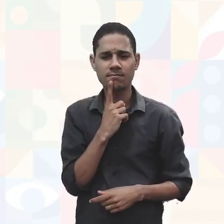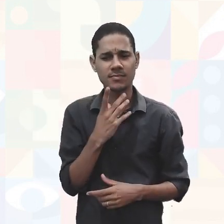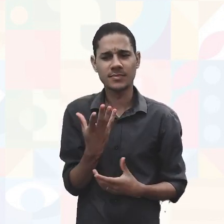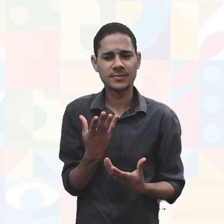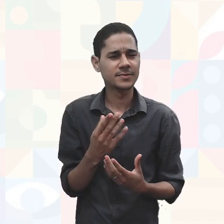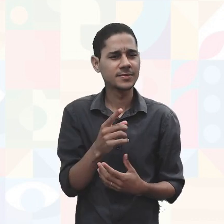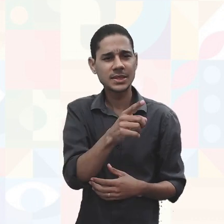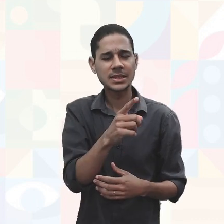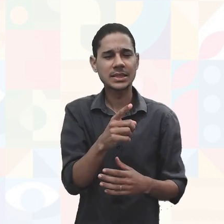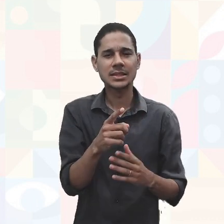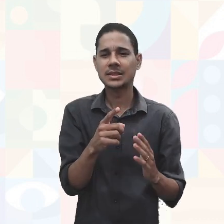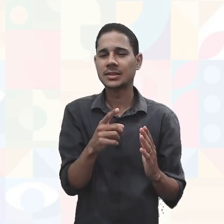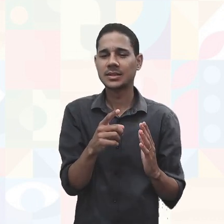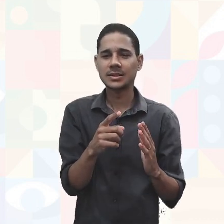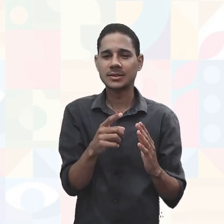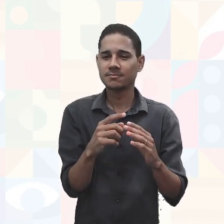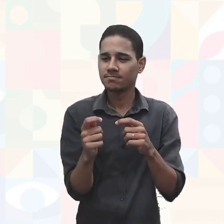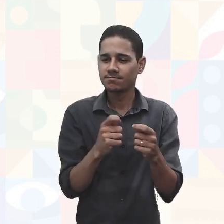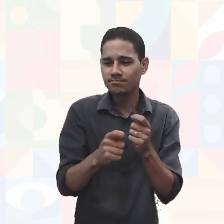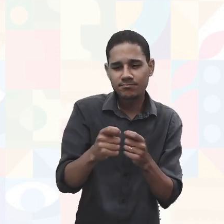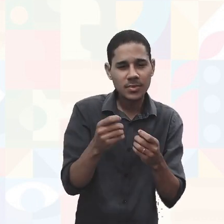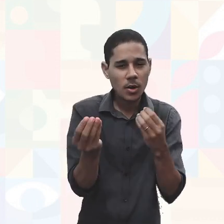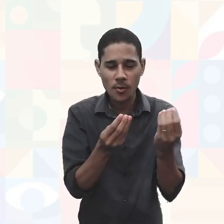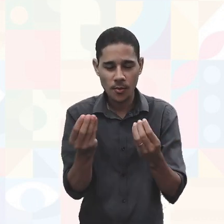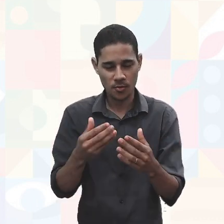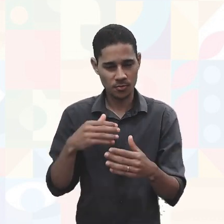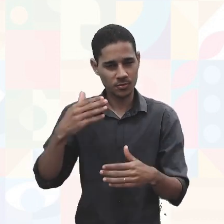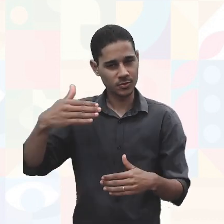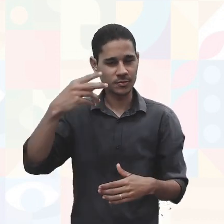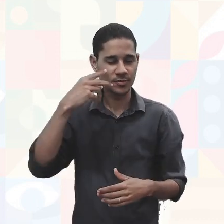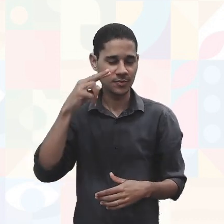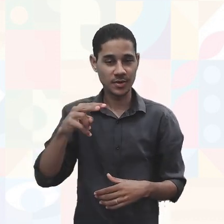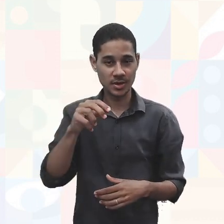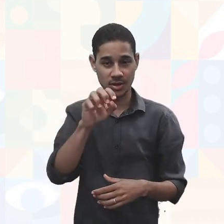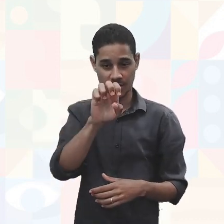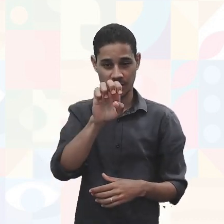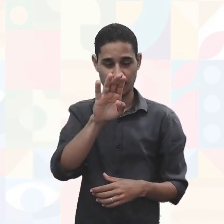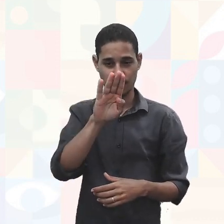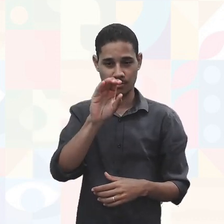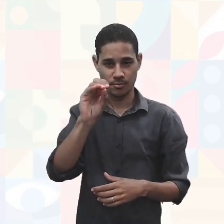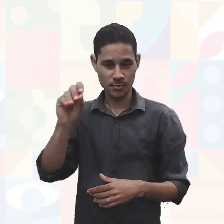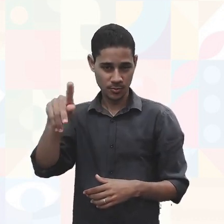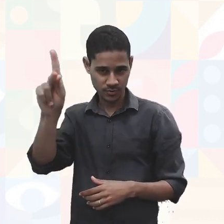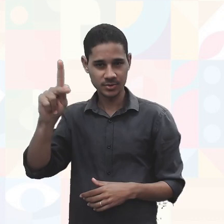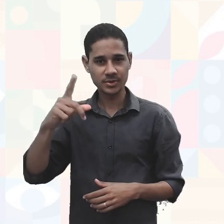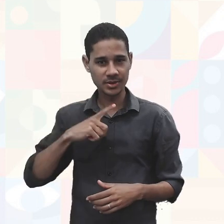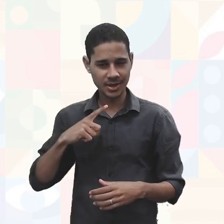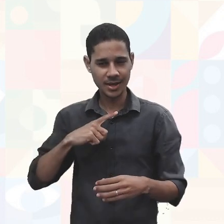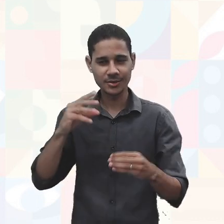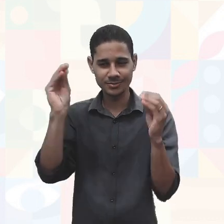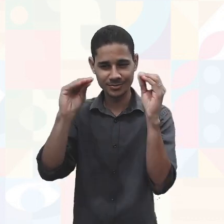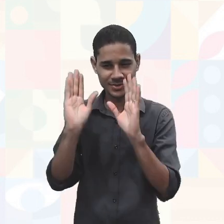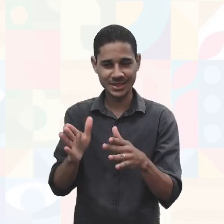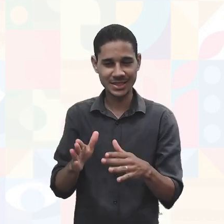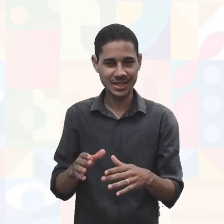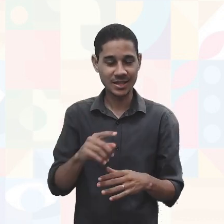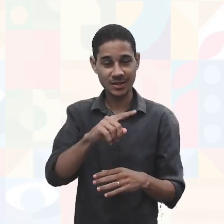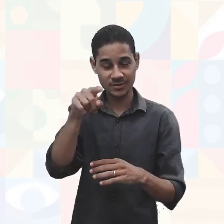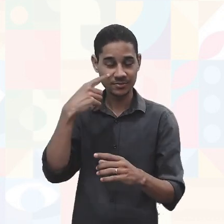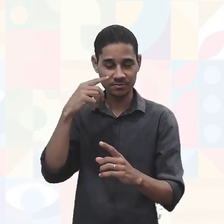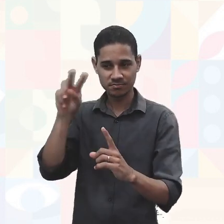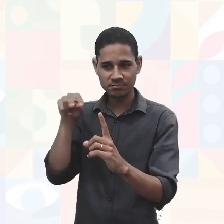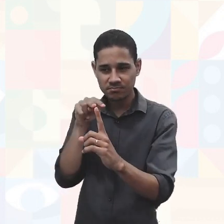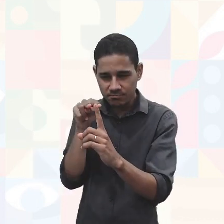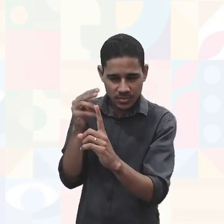administrar. E nós vamos ver isso. No e-book foi abordado. Então, vamos ver nessa ótica de trabalhar junto,